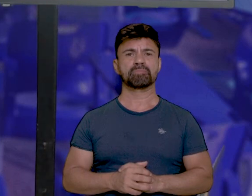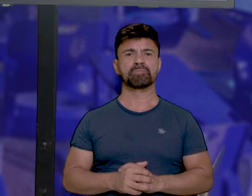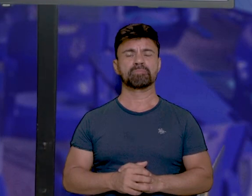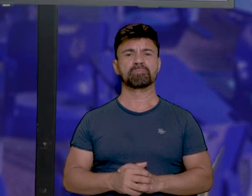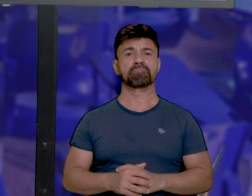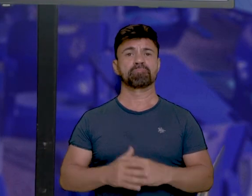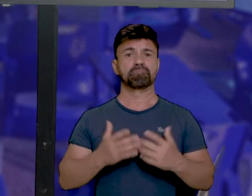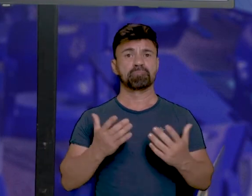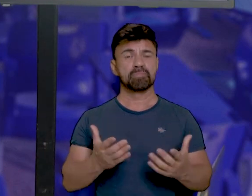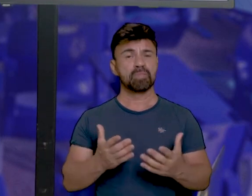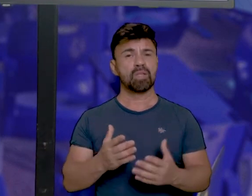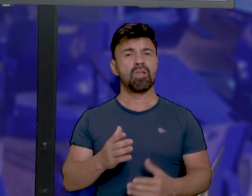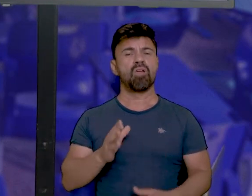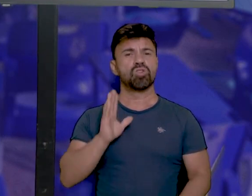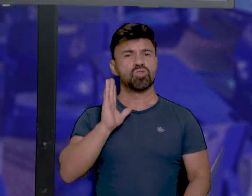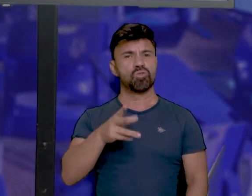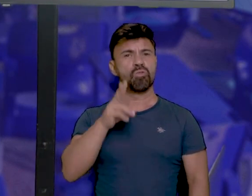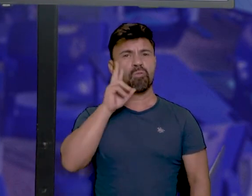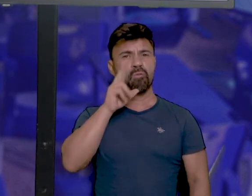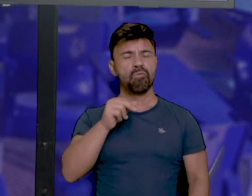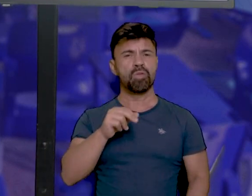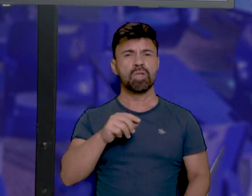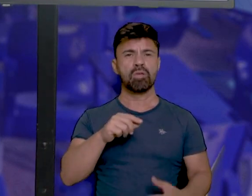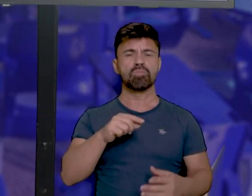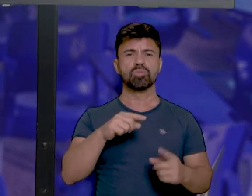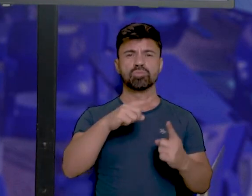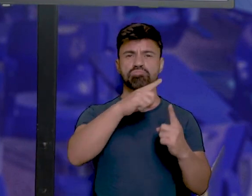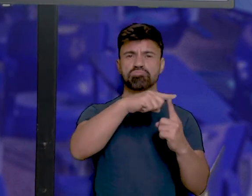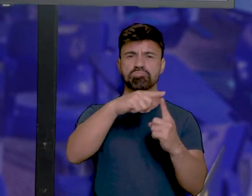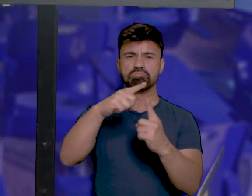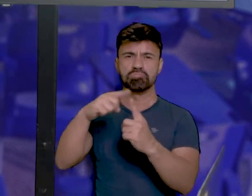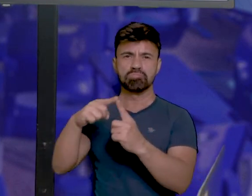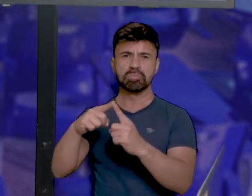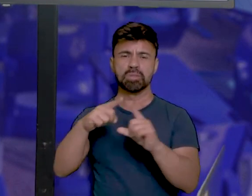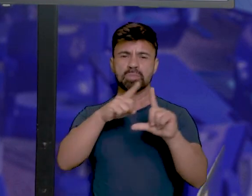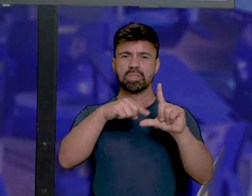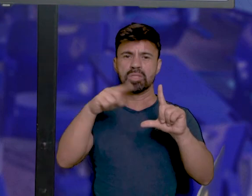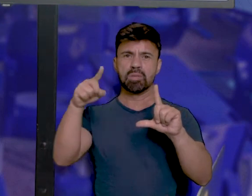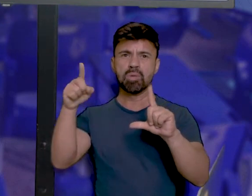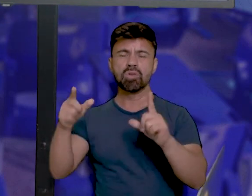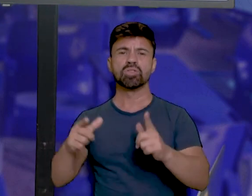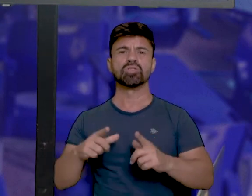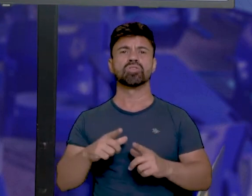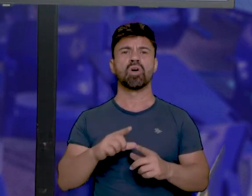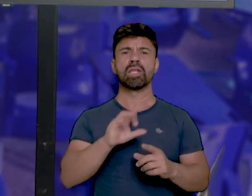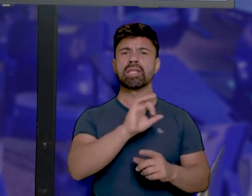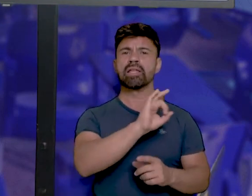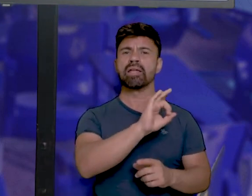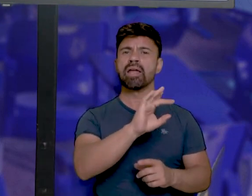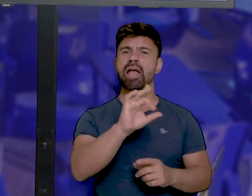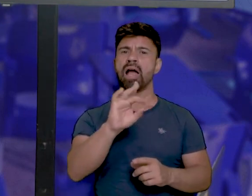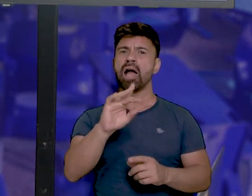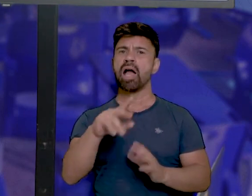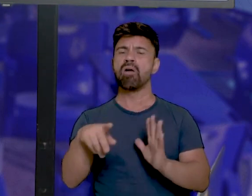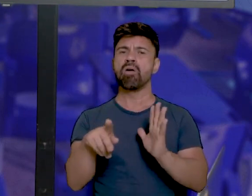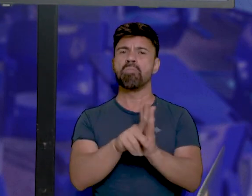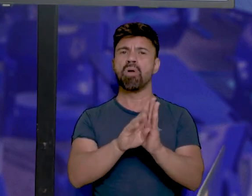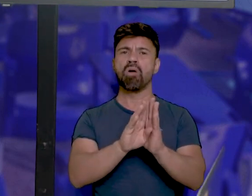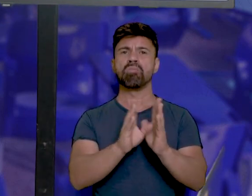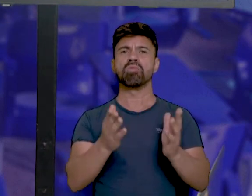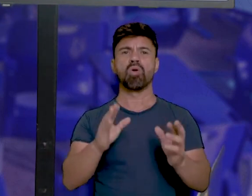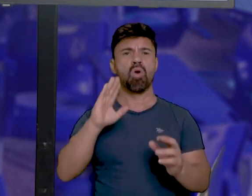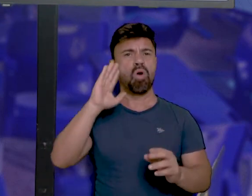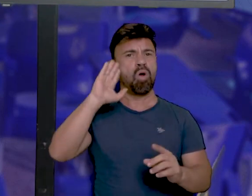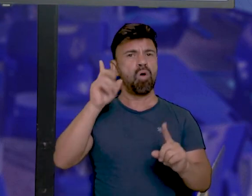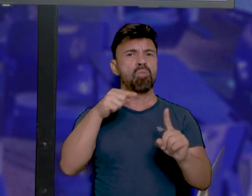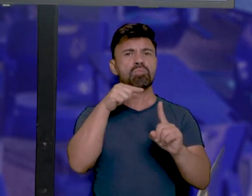Gente, vimos aqui os tipos de projeções e escalas. Para cada um a sua finalidade. Essa aula do sexto ano.